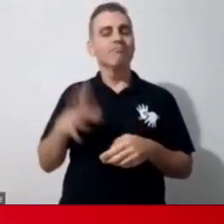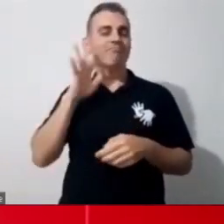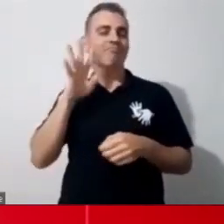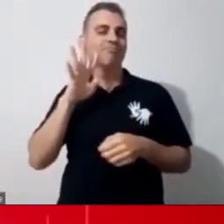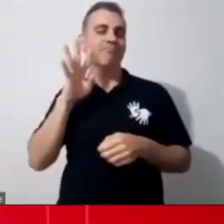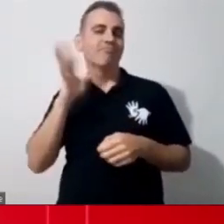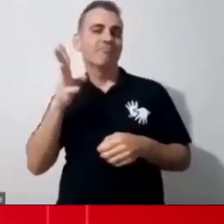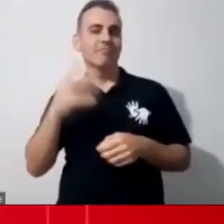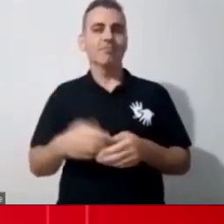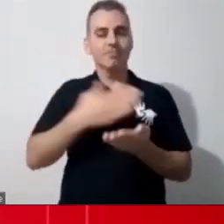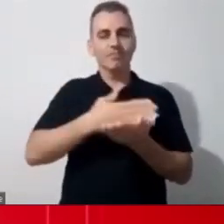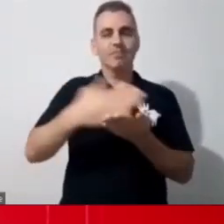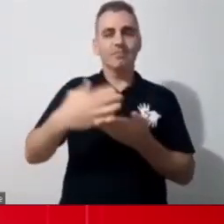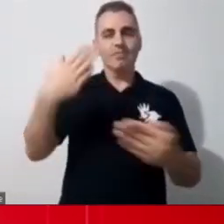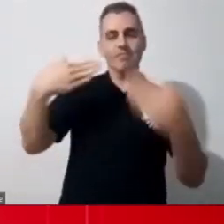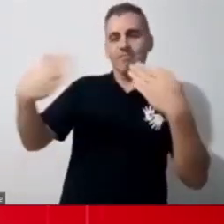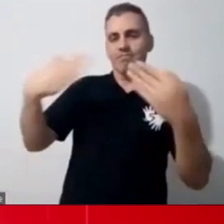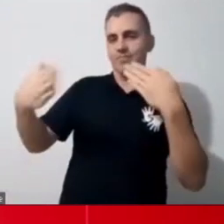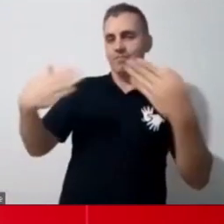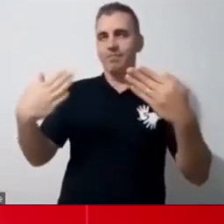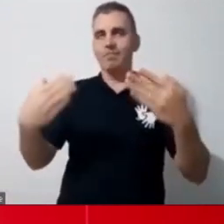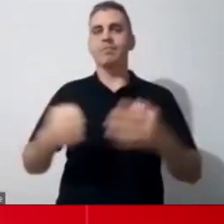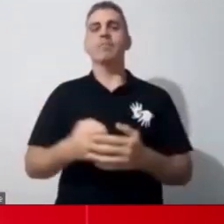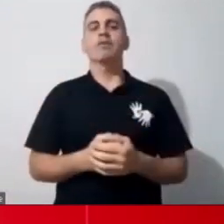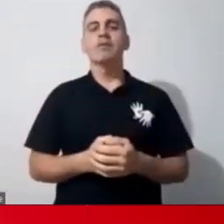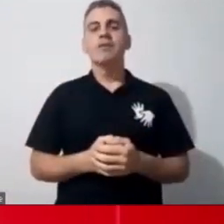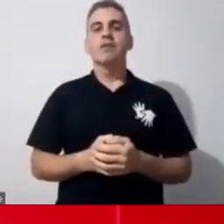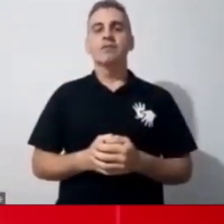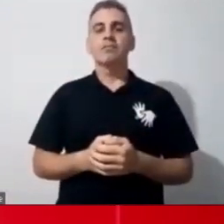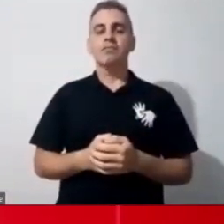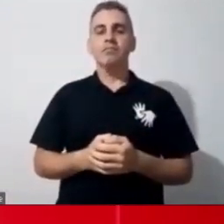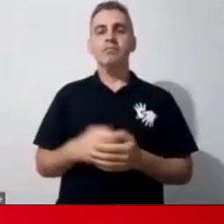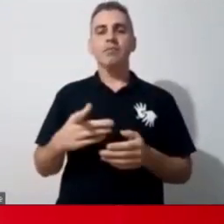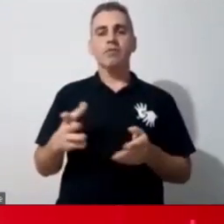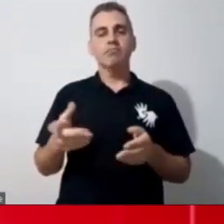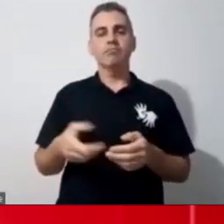Pra gente não perder o seu. Então, eu começo, né,